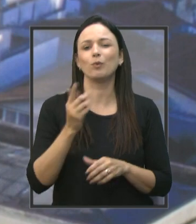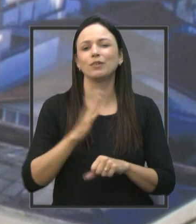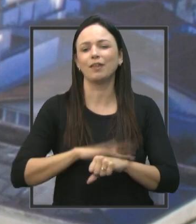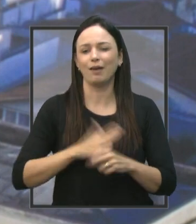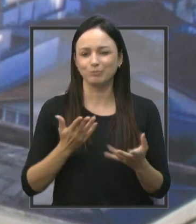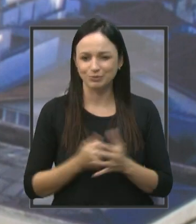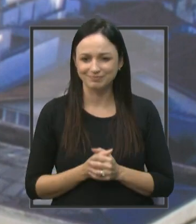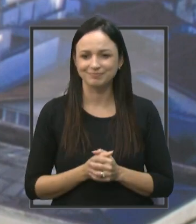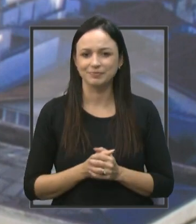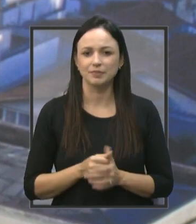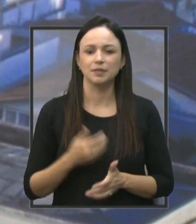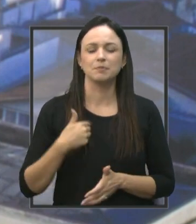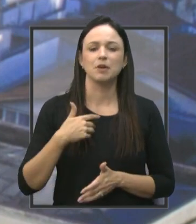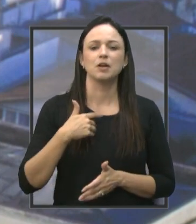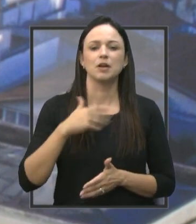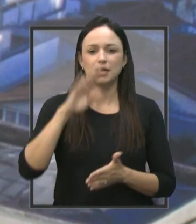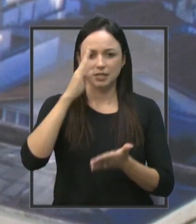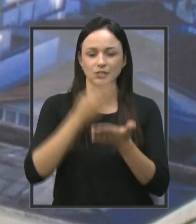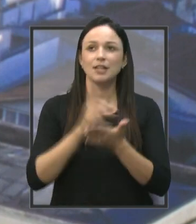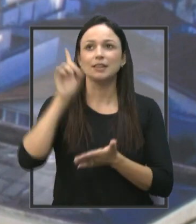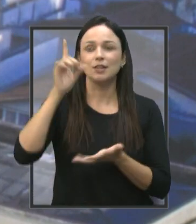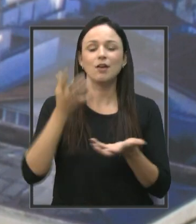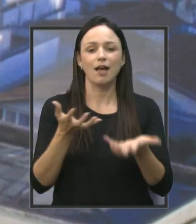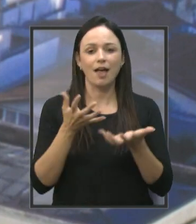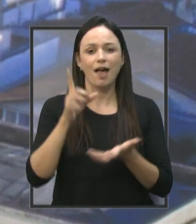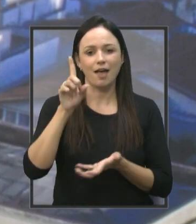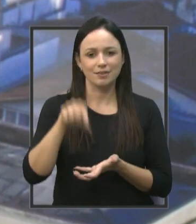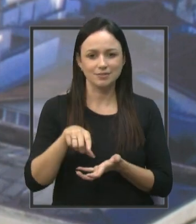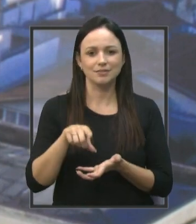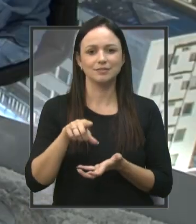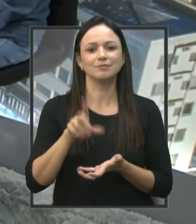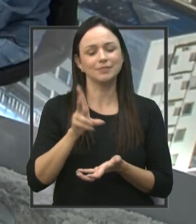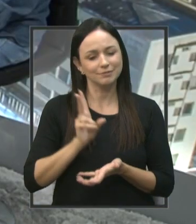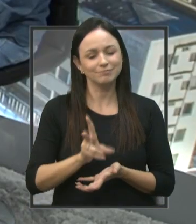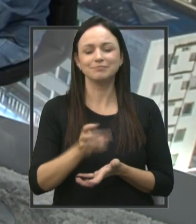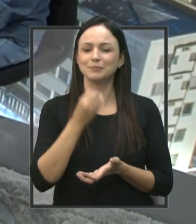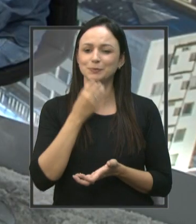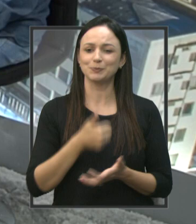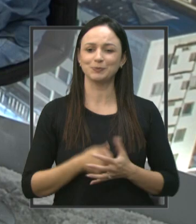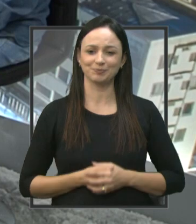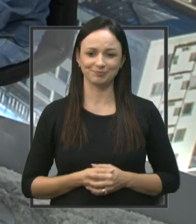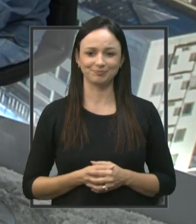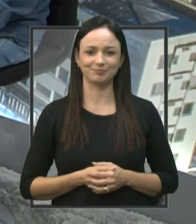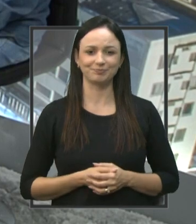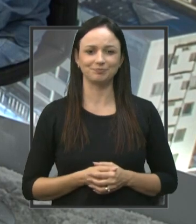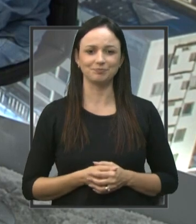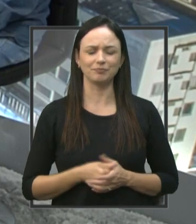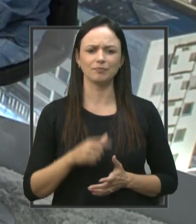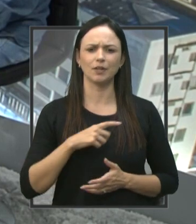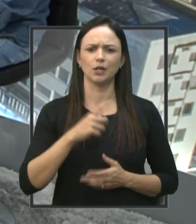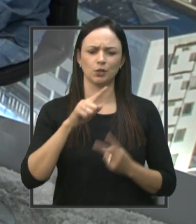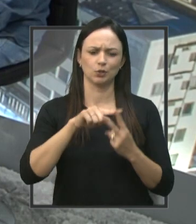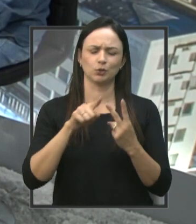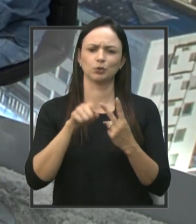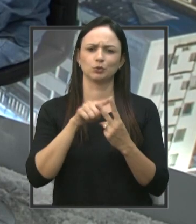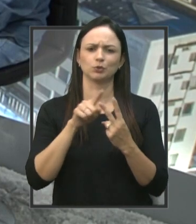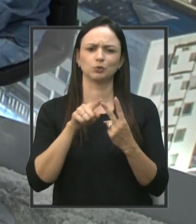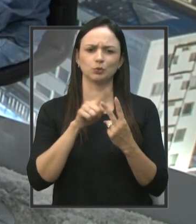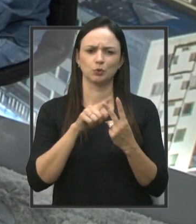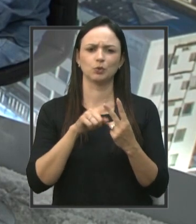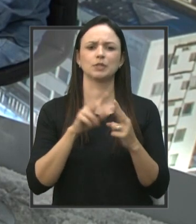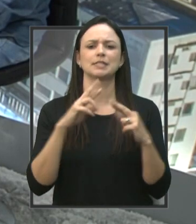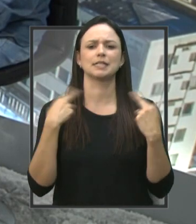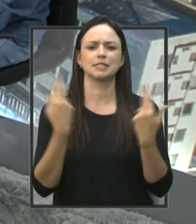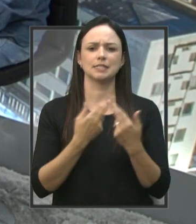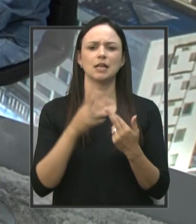mas eu acredito que Deus quis assim, por enquanto, e assim será. Nós tivemos aí duas sessões com uma condução bastante